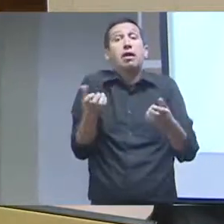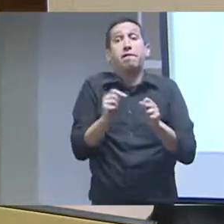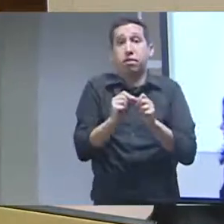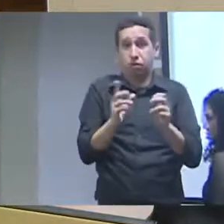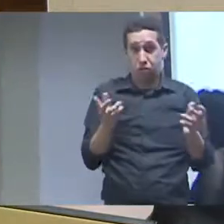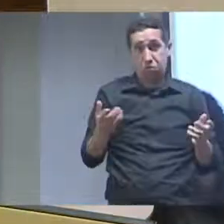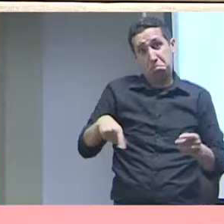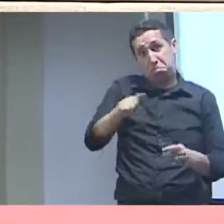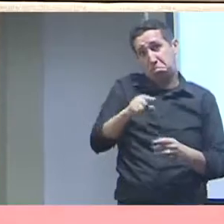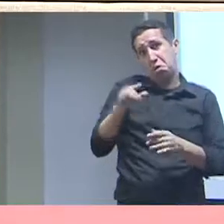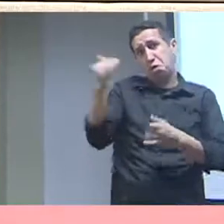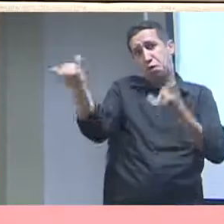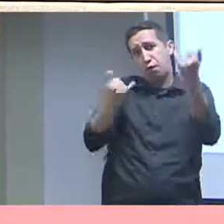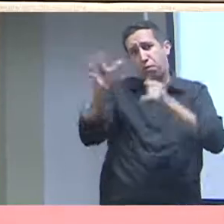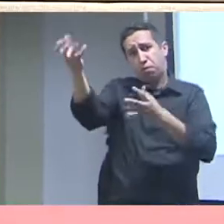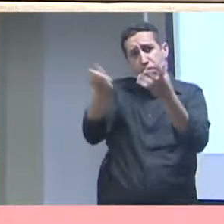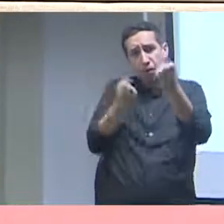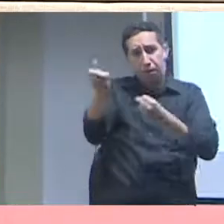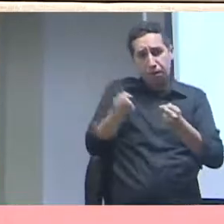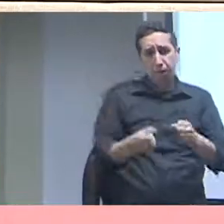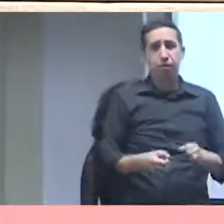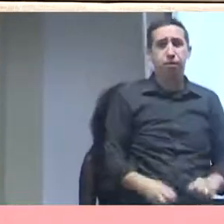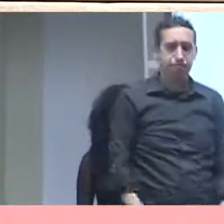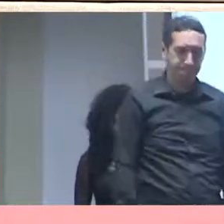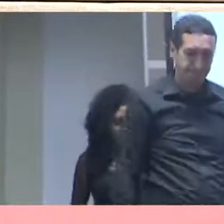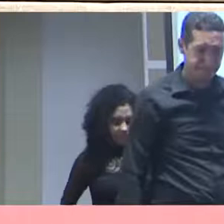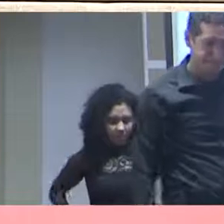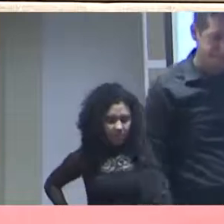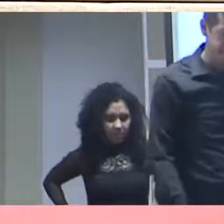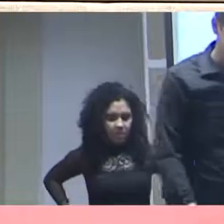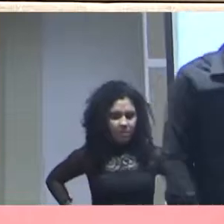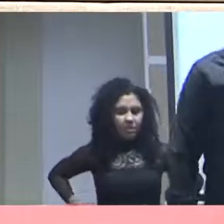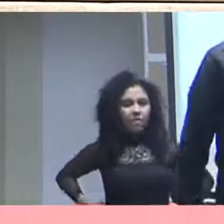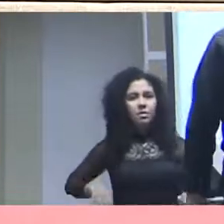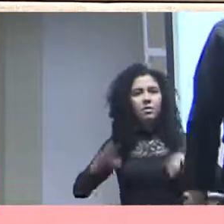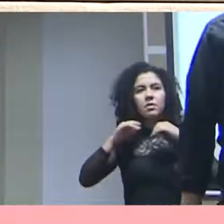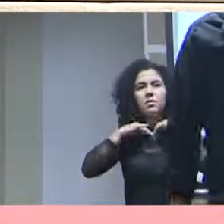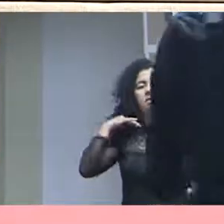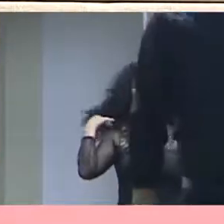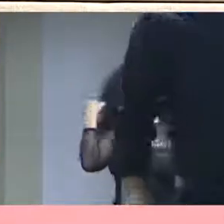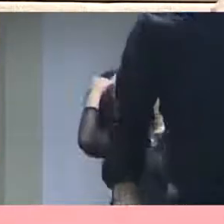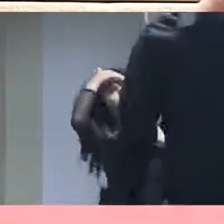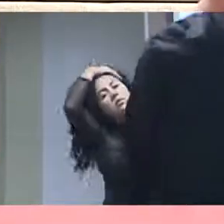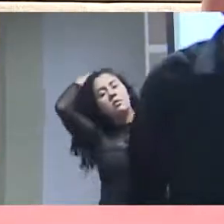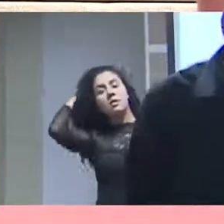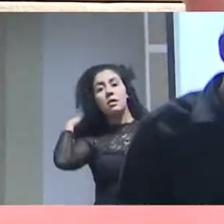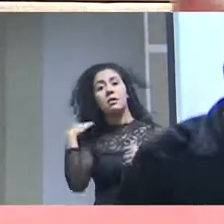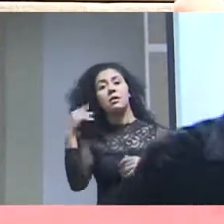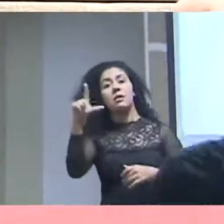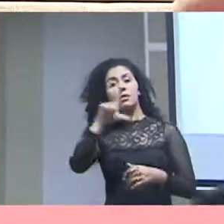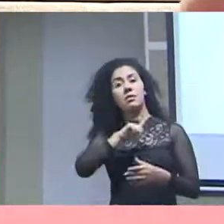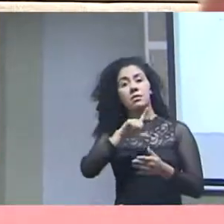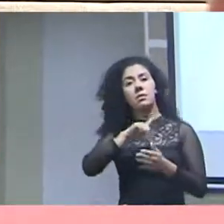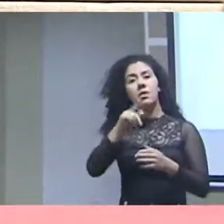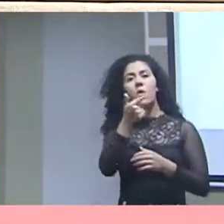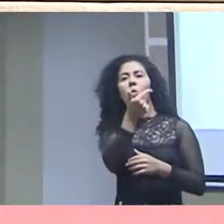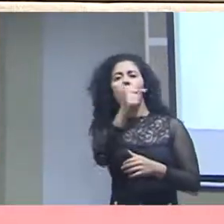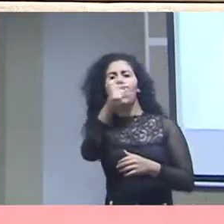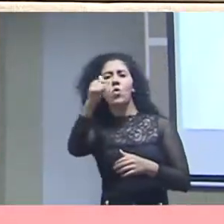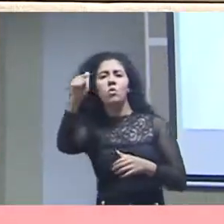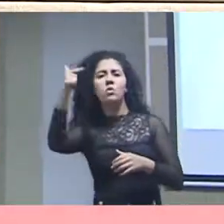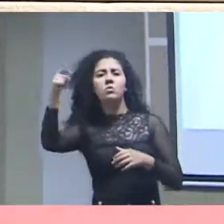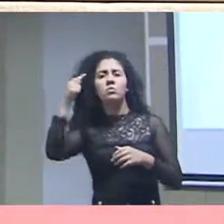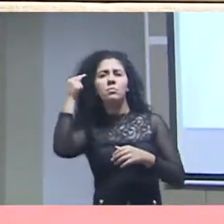você queira fazer com eles. extrair informação, validar uma informação que foi prestada por alguém, gerar novos pensamentos, gerar novas